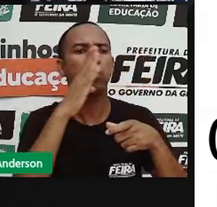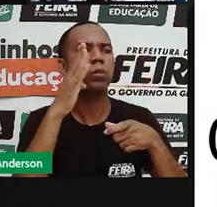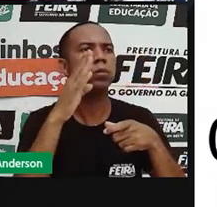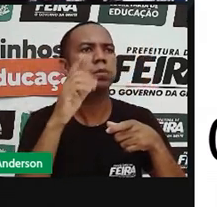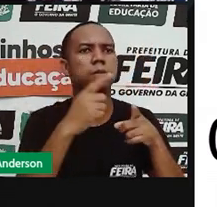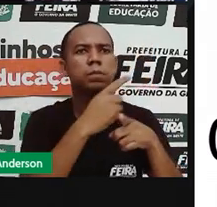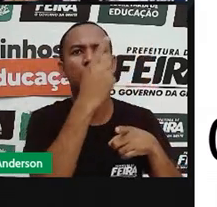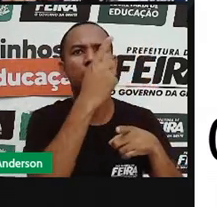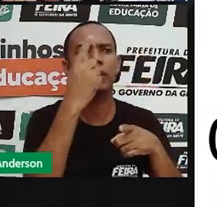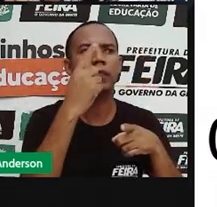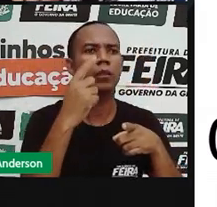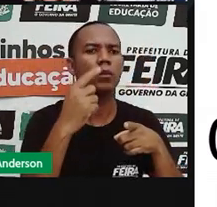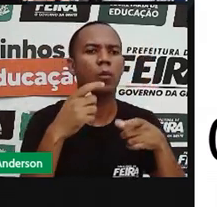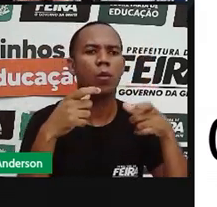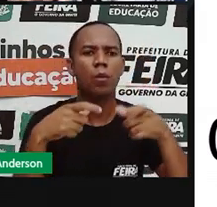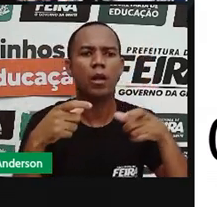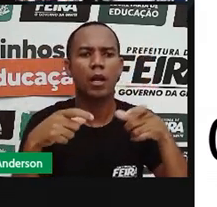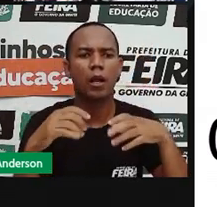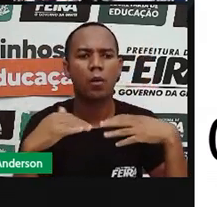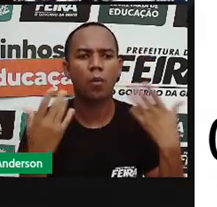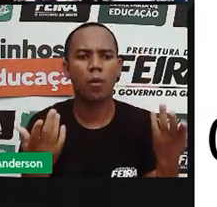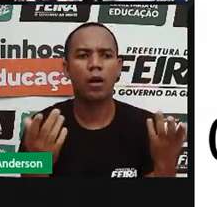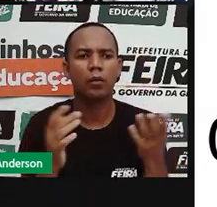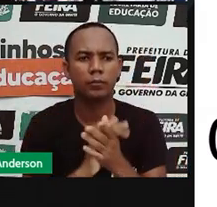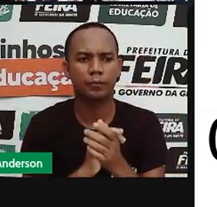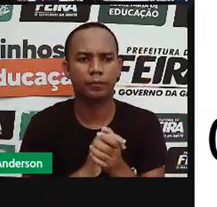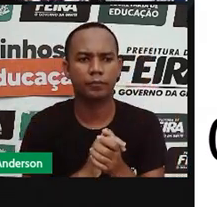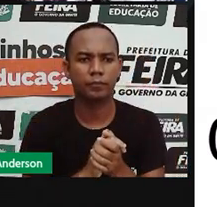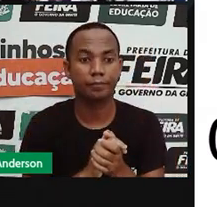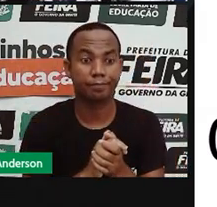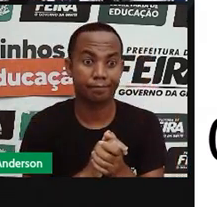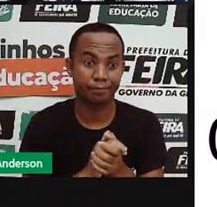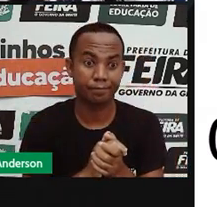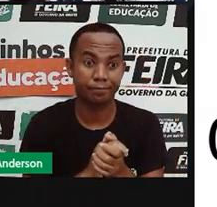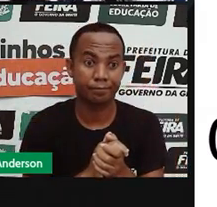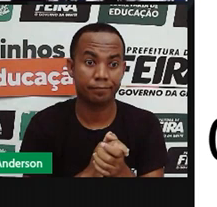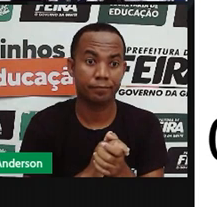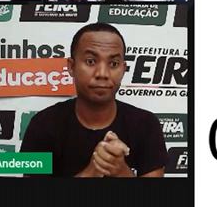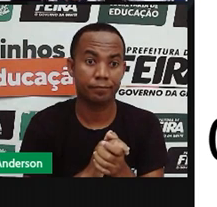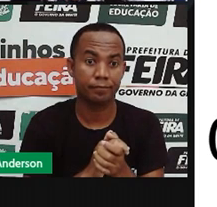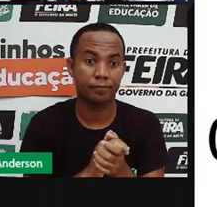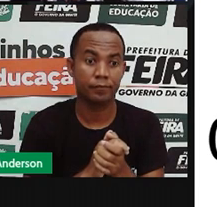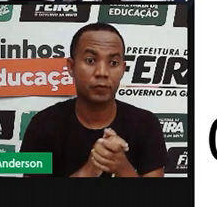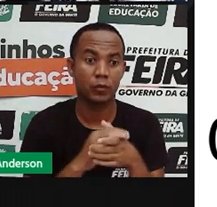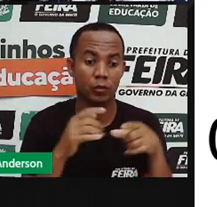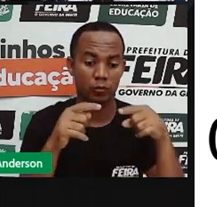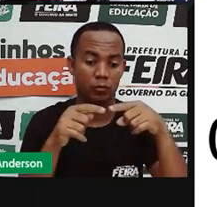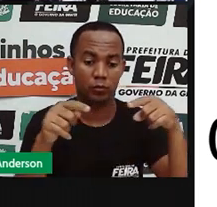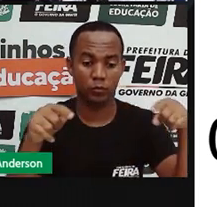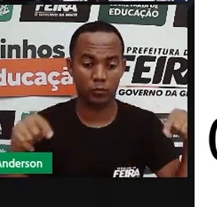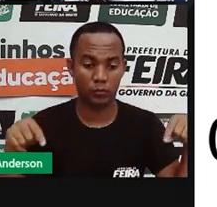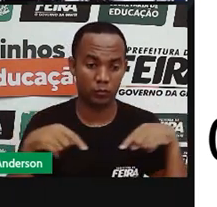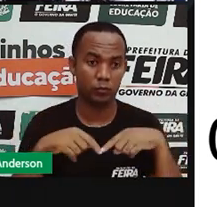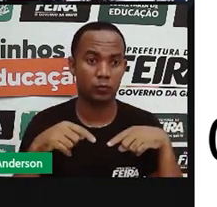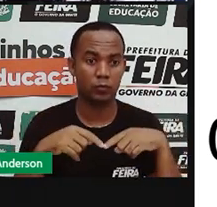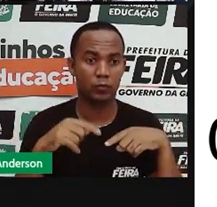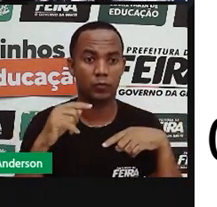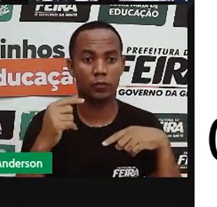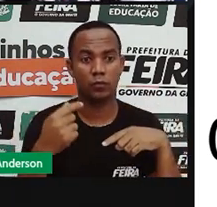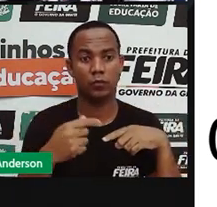primeiro. E a luz do sol chega primeiro. É o quintal, é a frente,